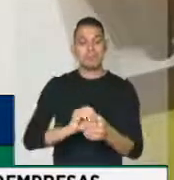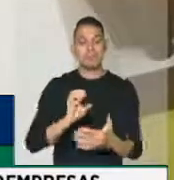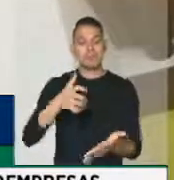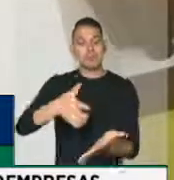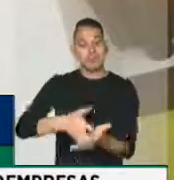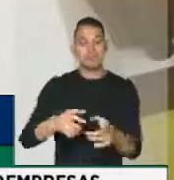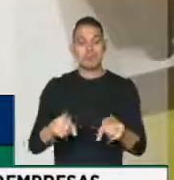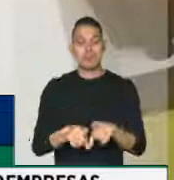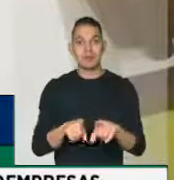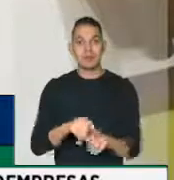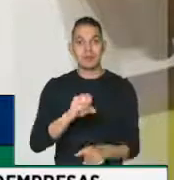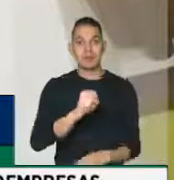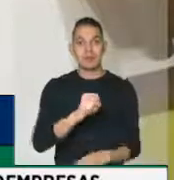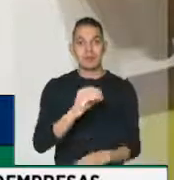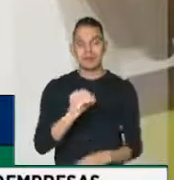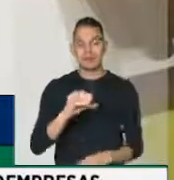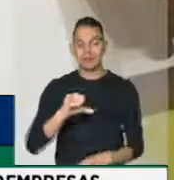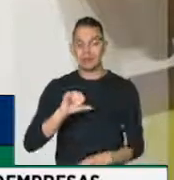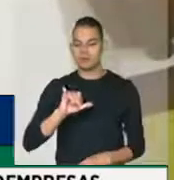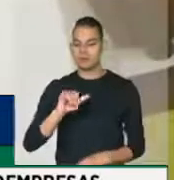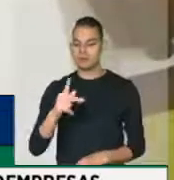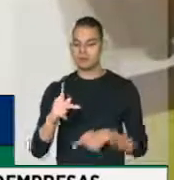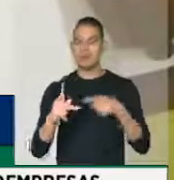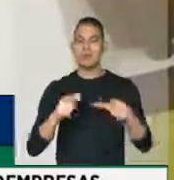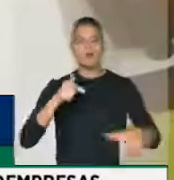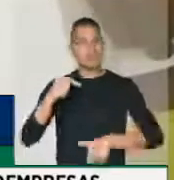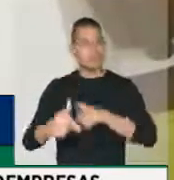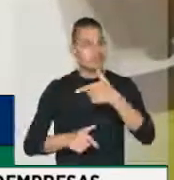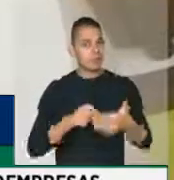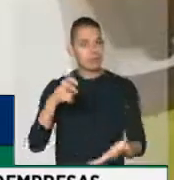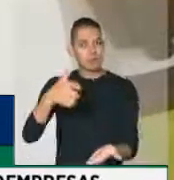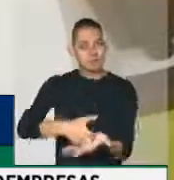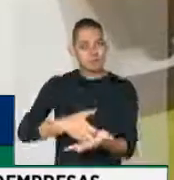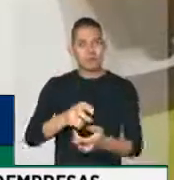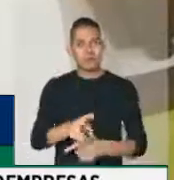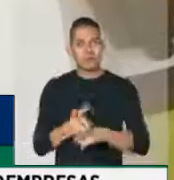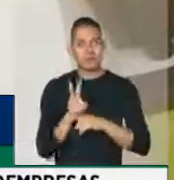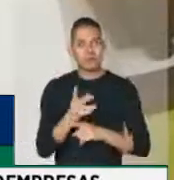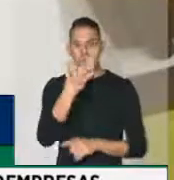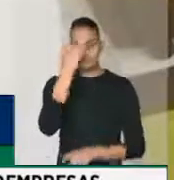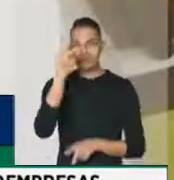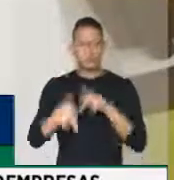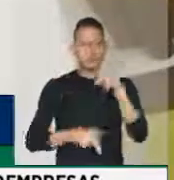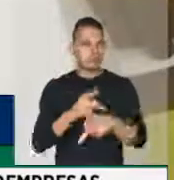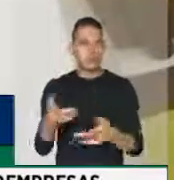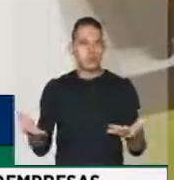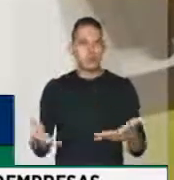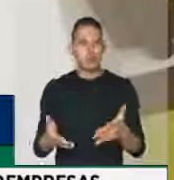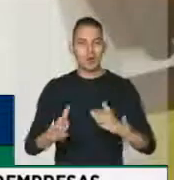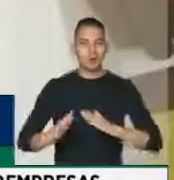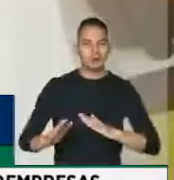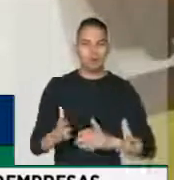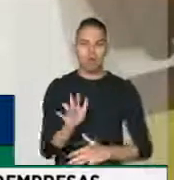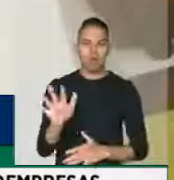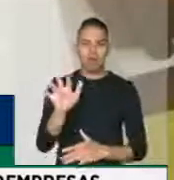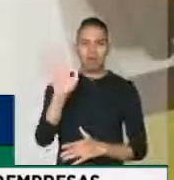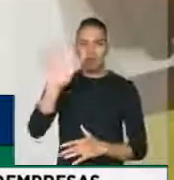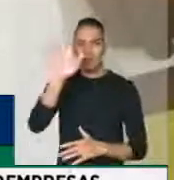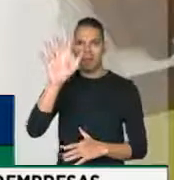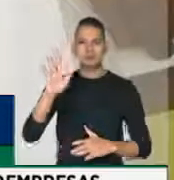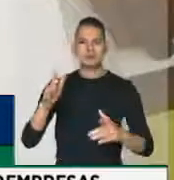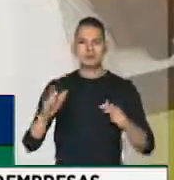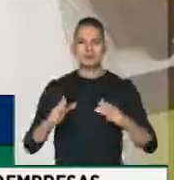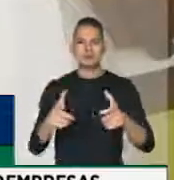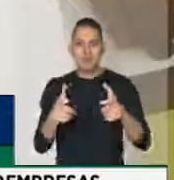OSCIPs, que trabalham fundamentalmente com o sistema de crédito para setores populares. Hoje, as favelas e periferias são centros de